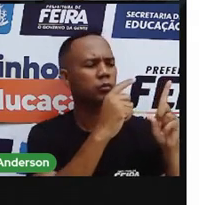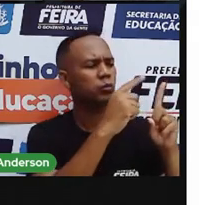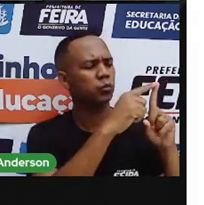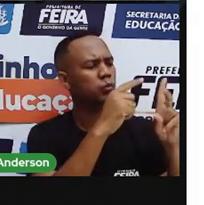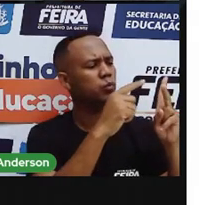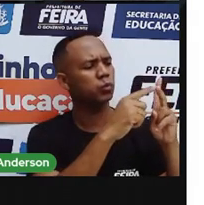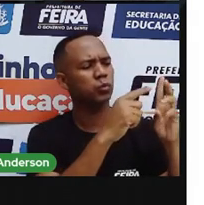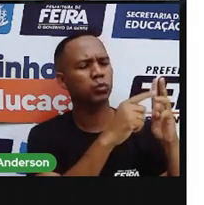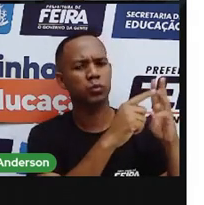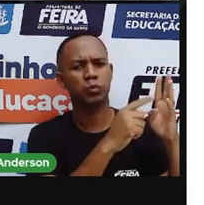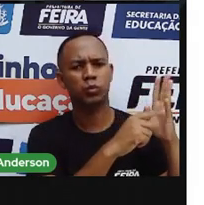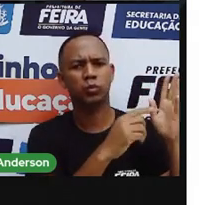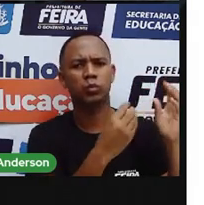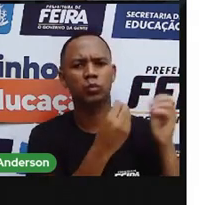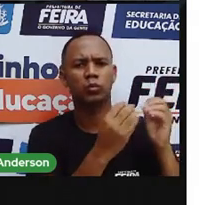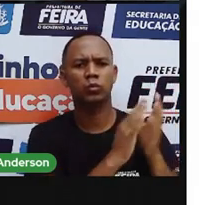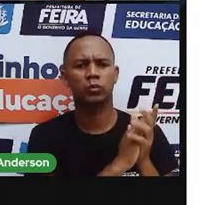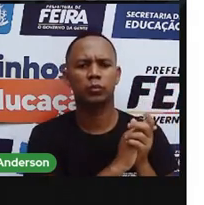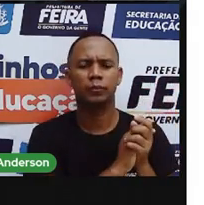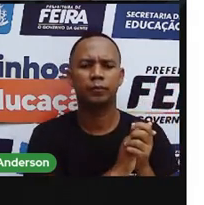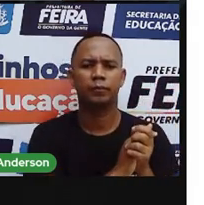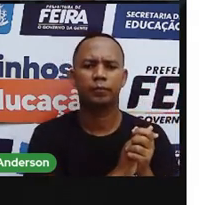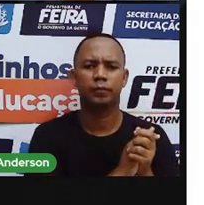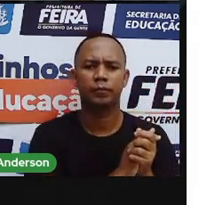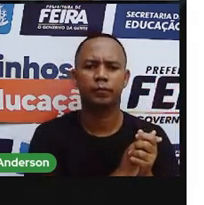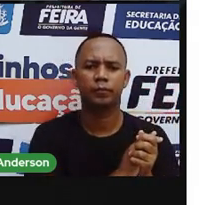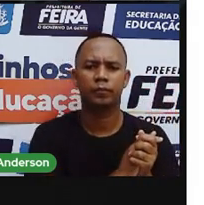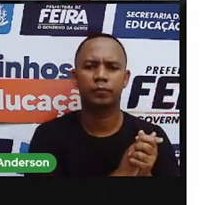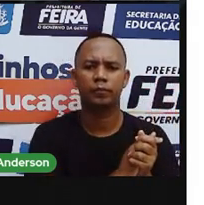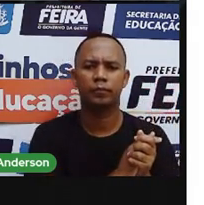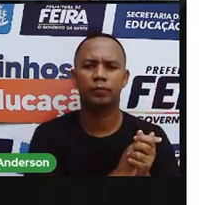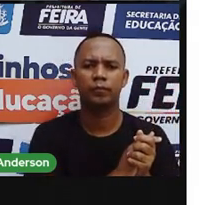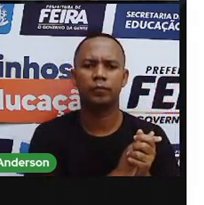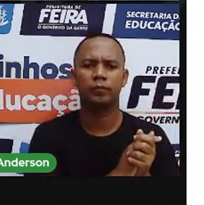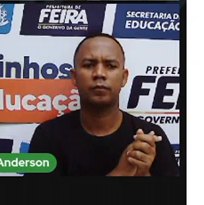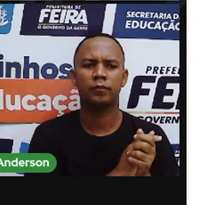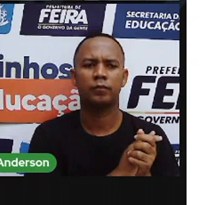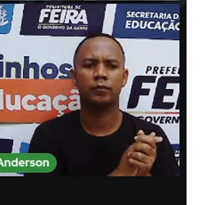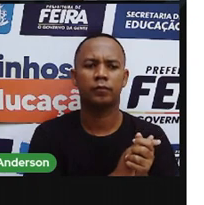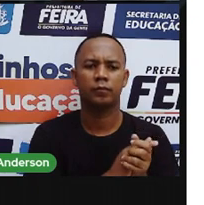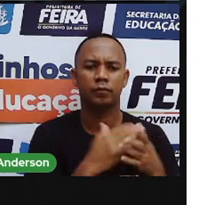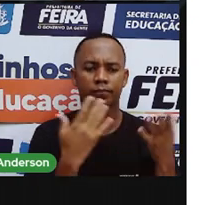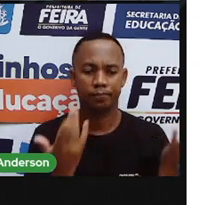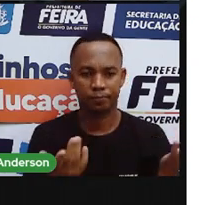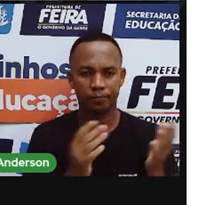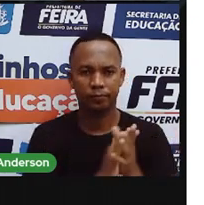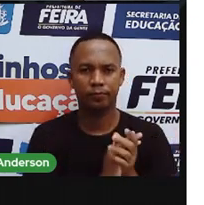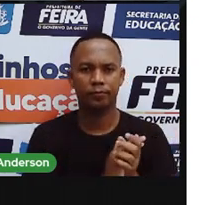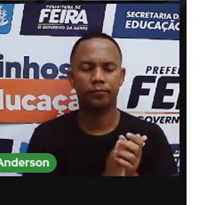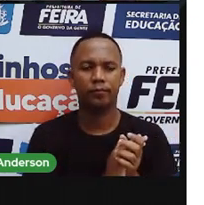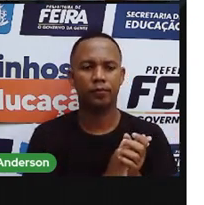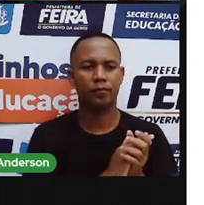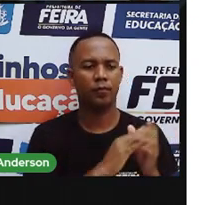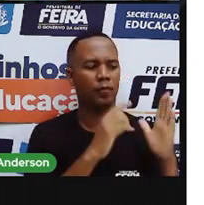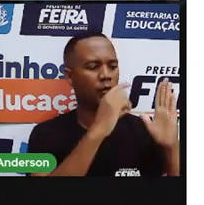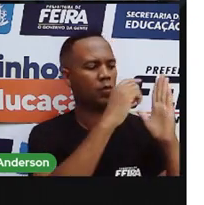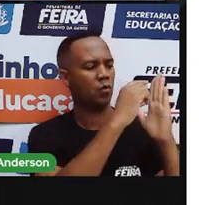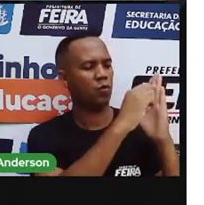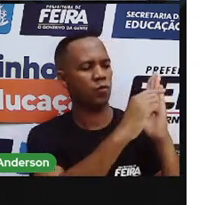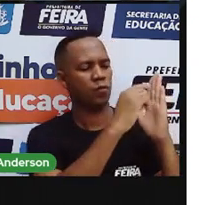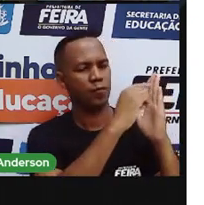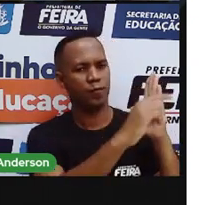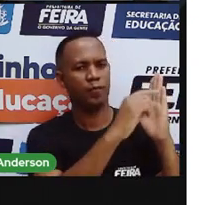iniciozinho, tá? Bom, o que é estrofe próprio e o que é verso? Versos é cada